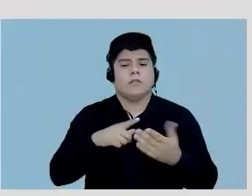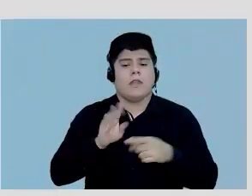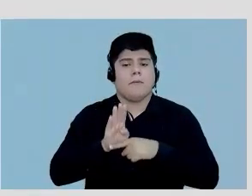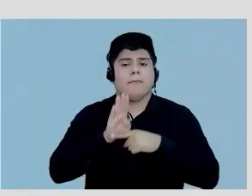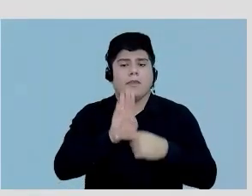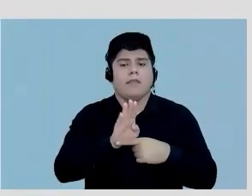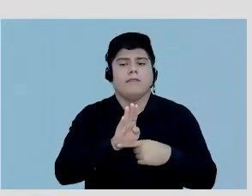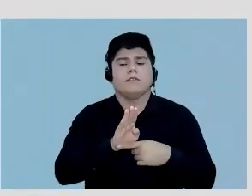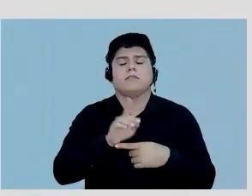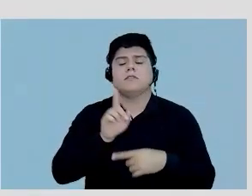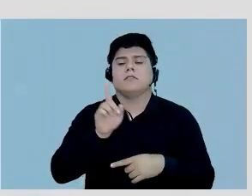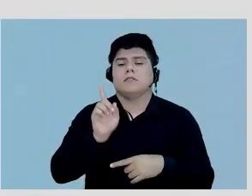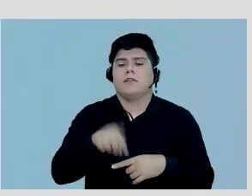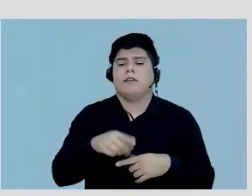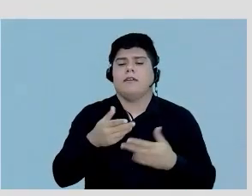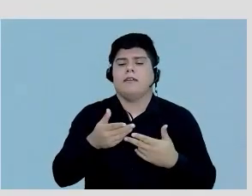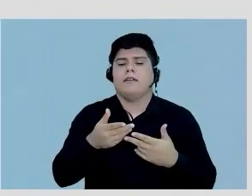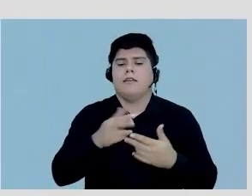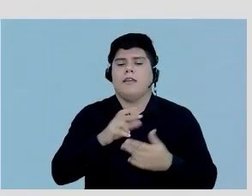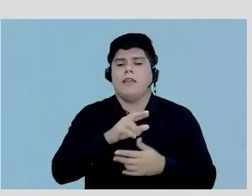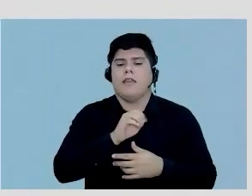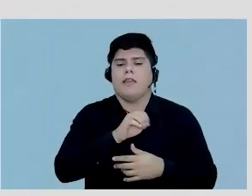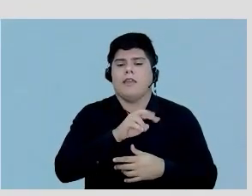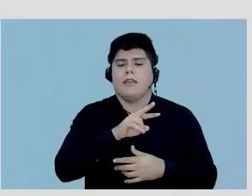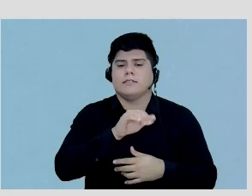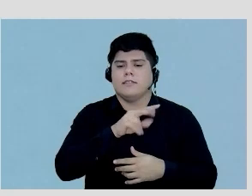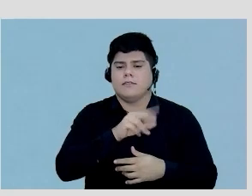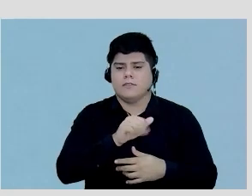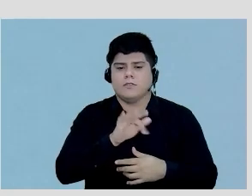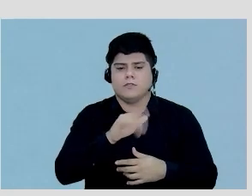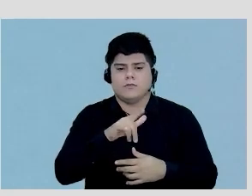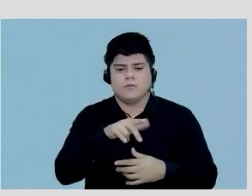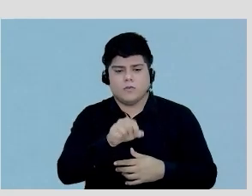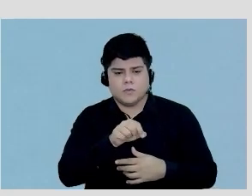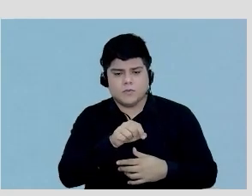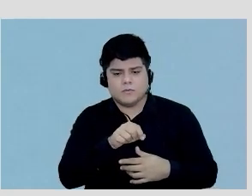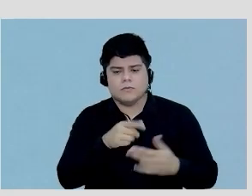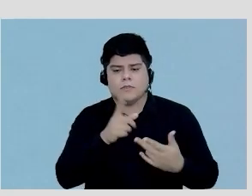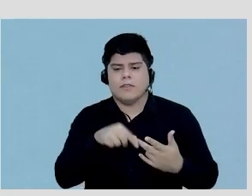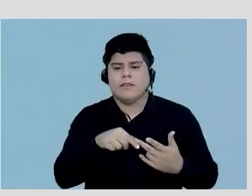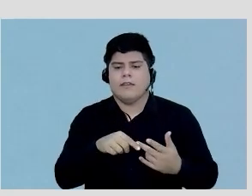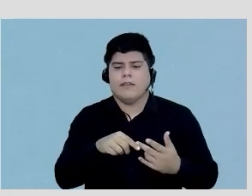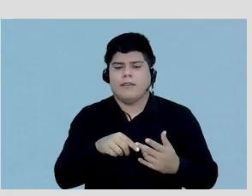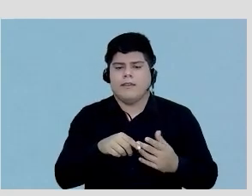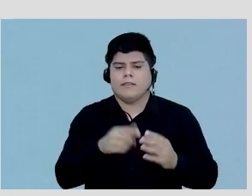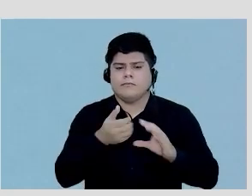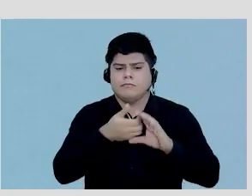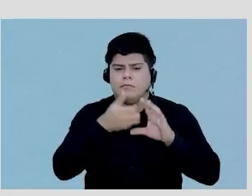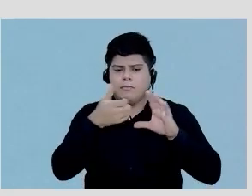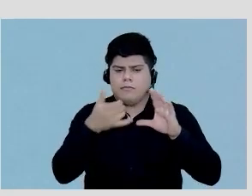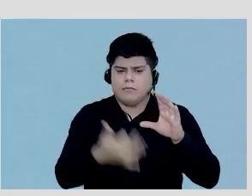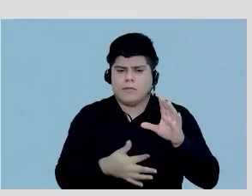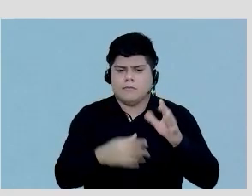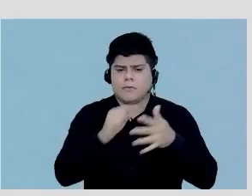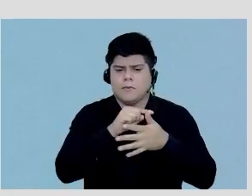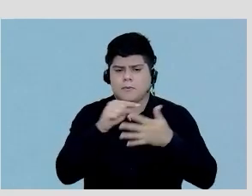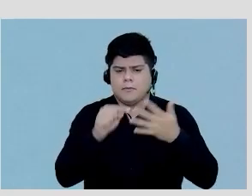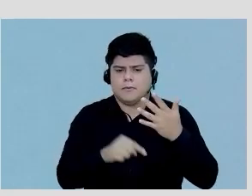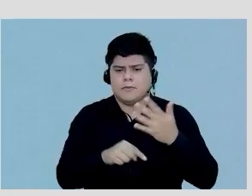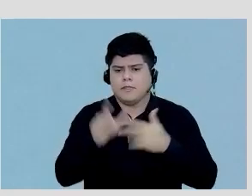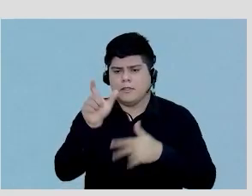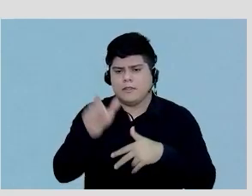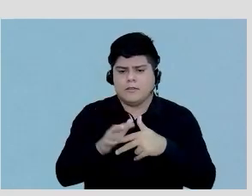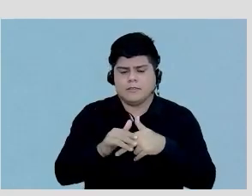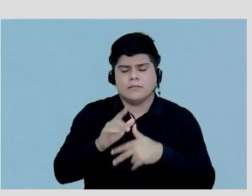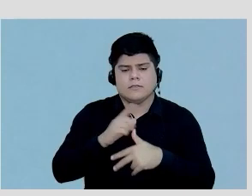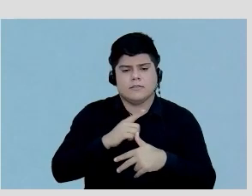de fazer a reserva de fluxo, ela é bem descrita quando o paciente